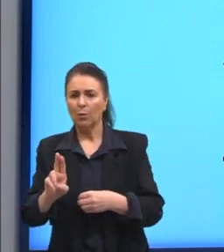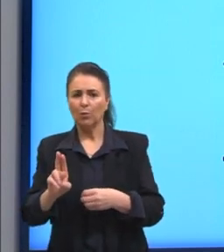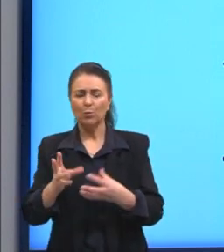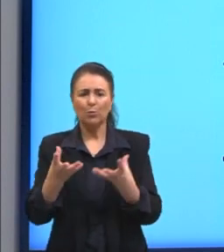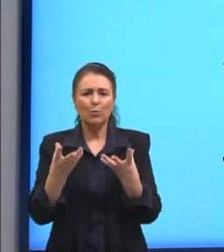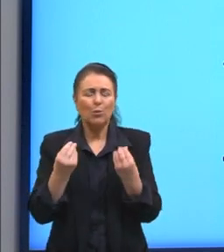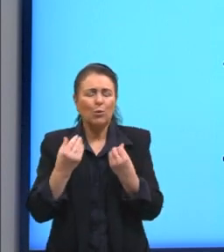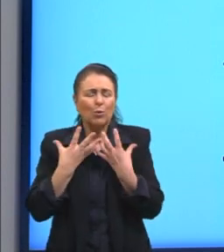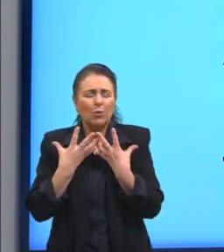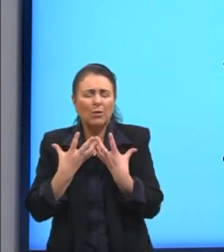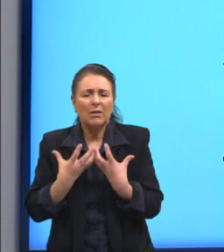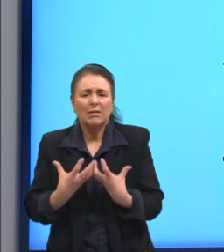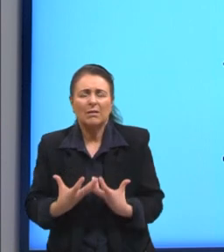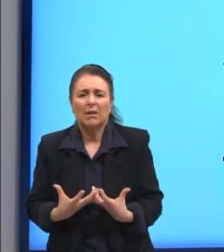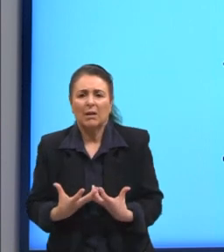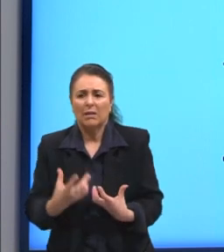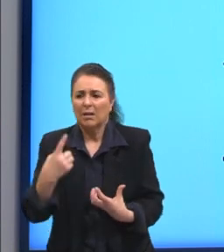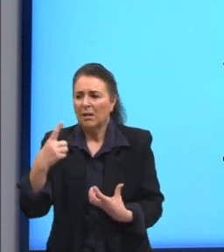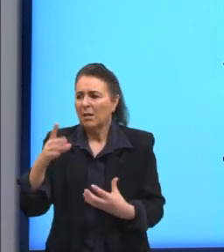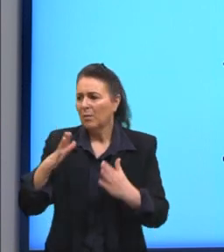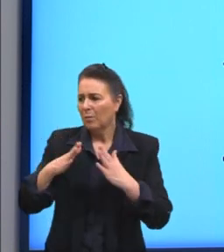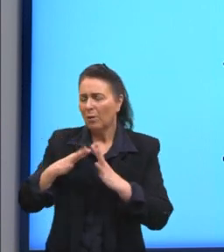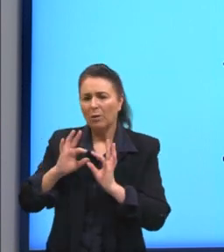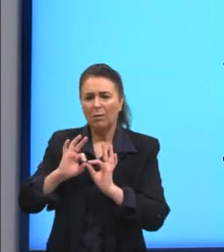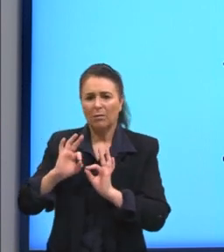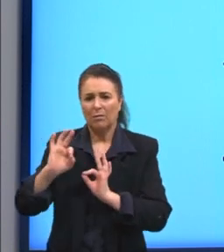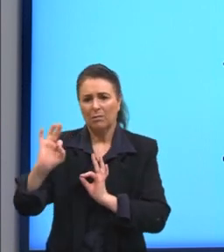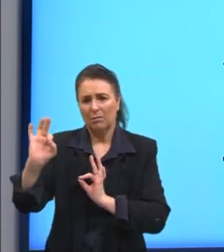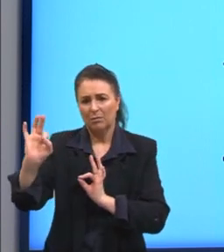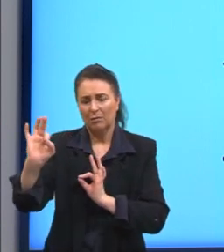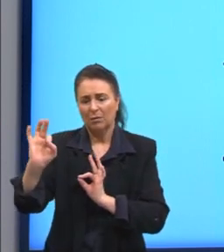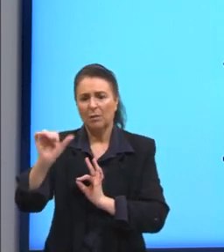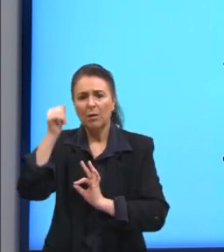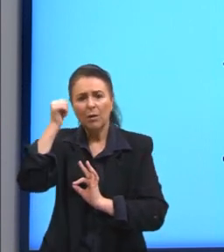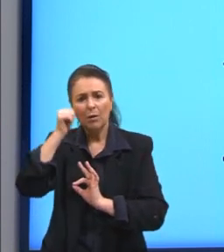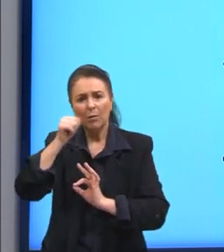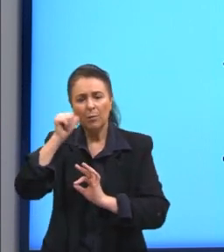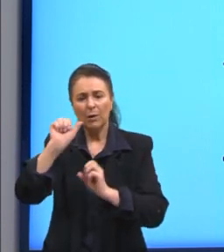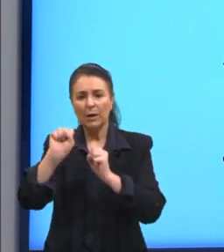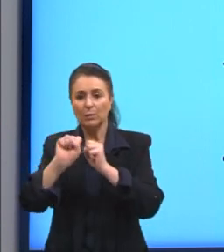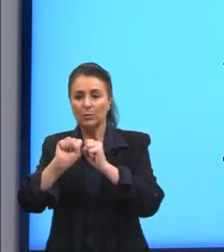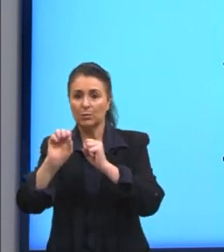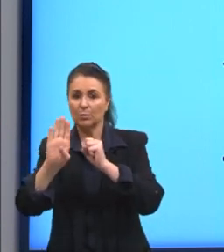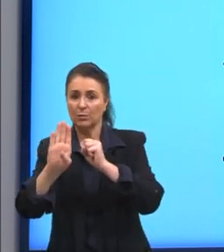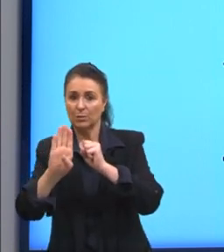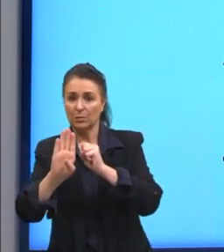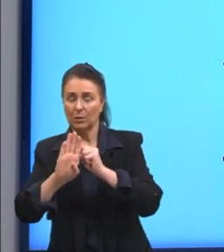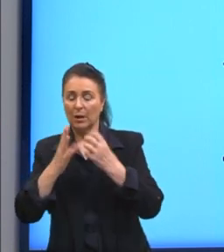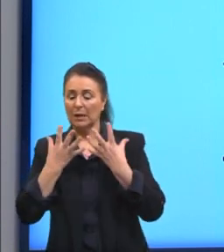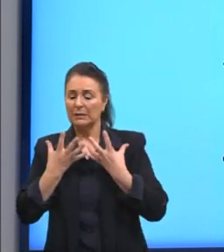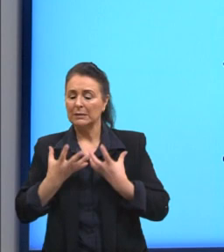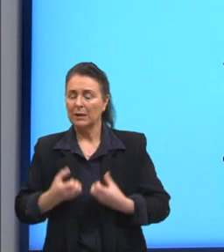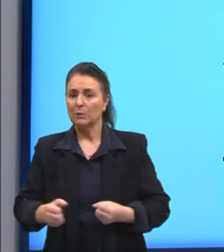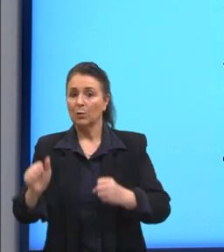cansada e ela mora muito longe. A gente tem ali mulher substantivo, cansada adjetivo e